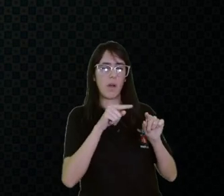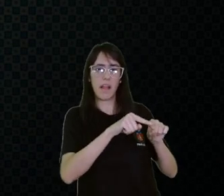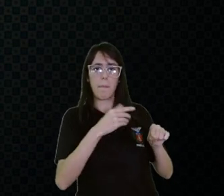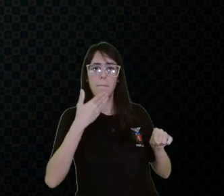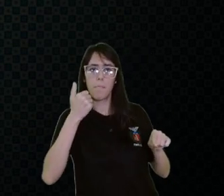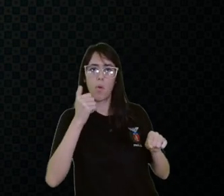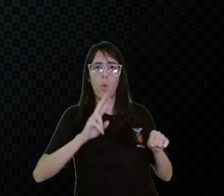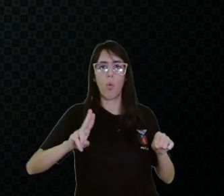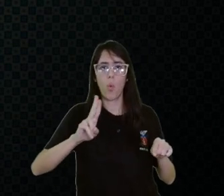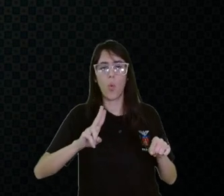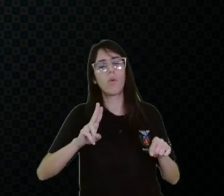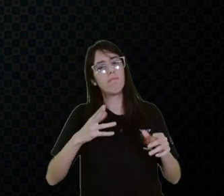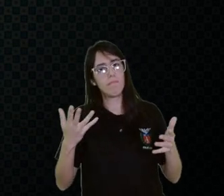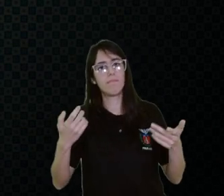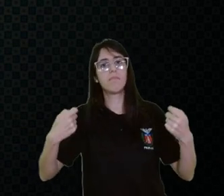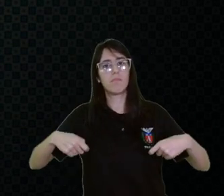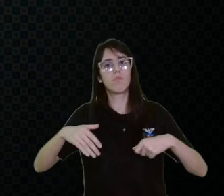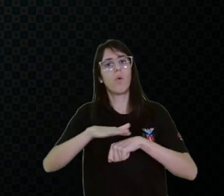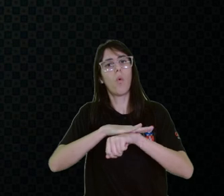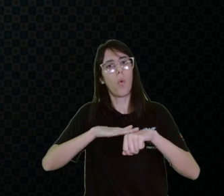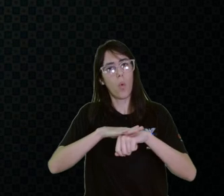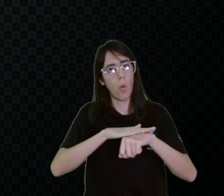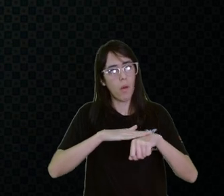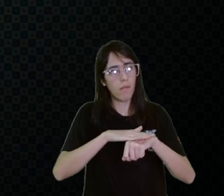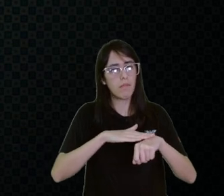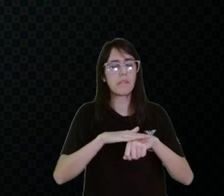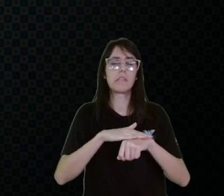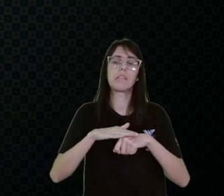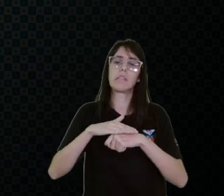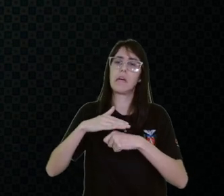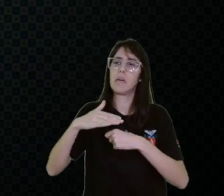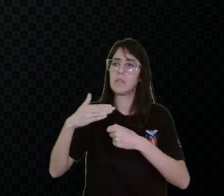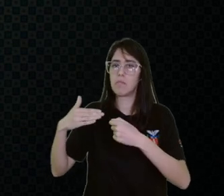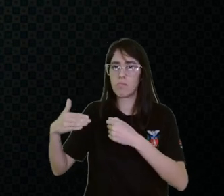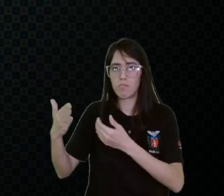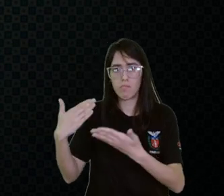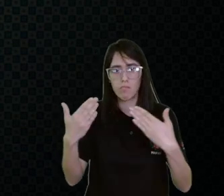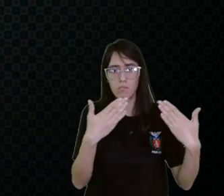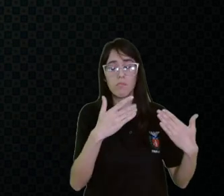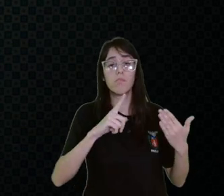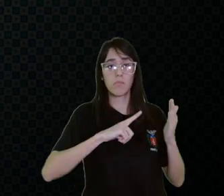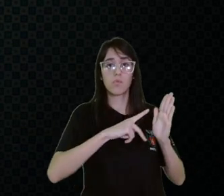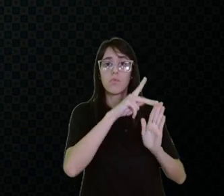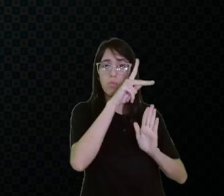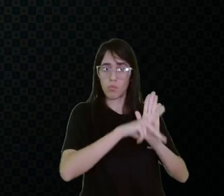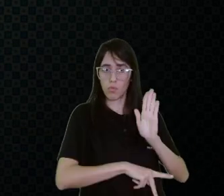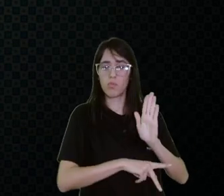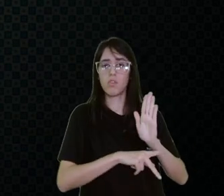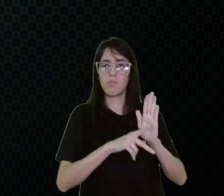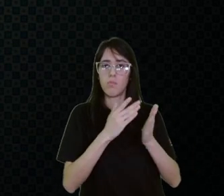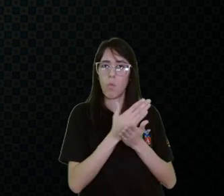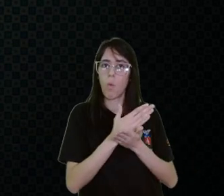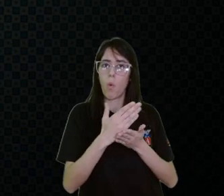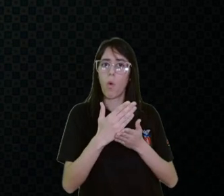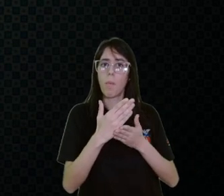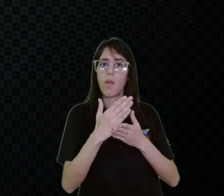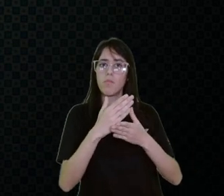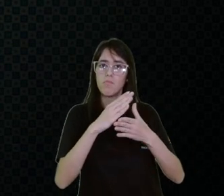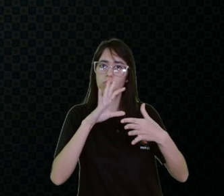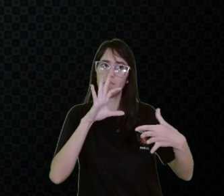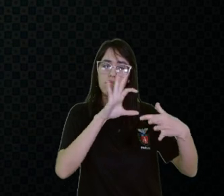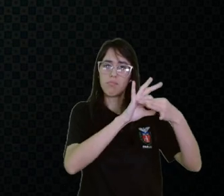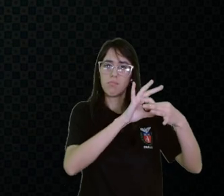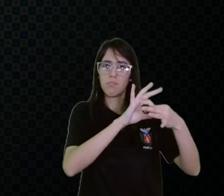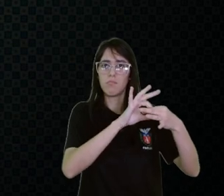é melhor, então a gente vai precisar conversar mais sobre isso, o nosso projeto ele está à disposição, nós estamos começando uma parceria para que a gente